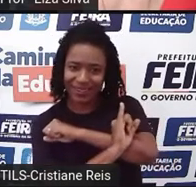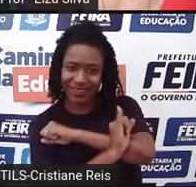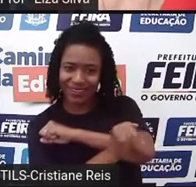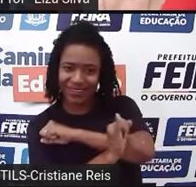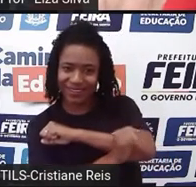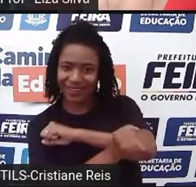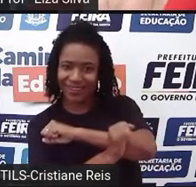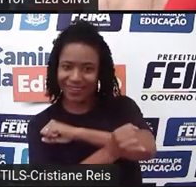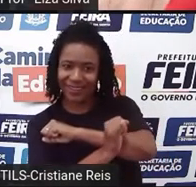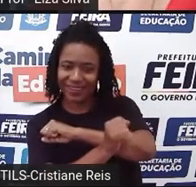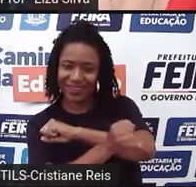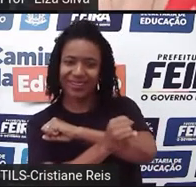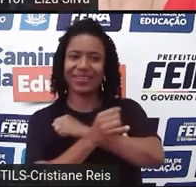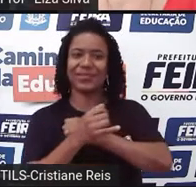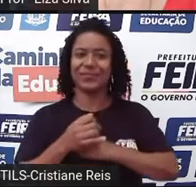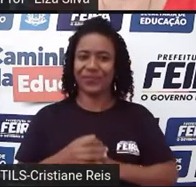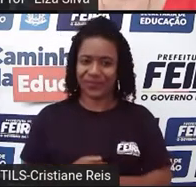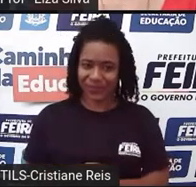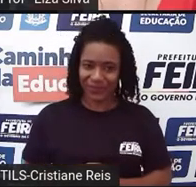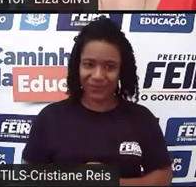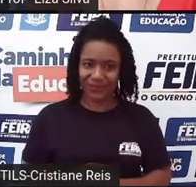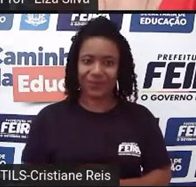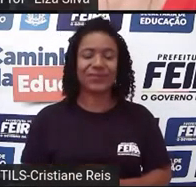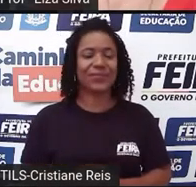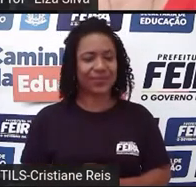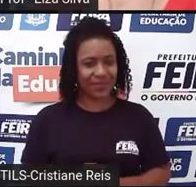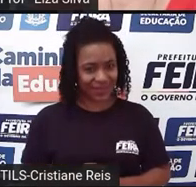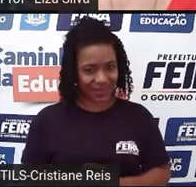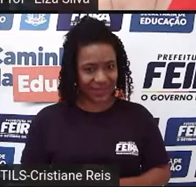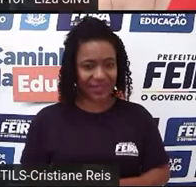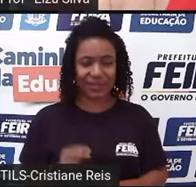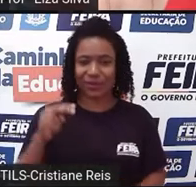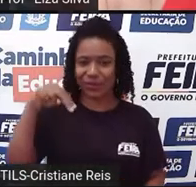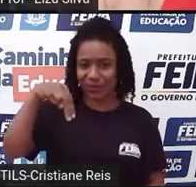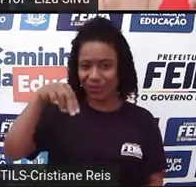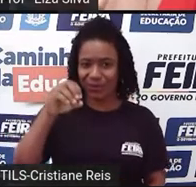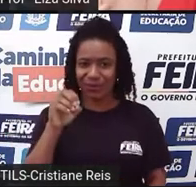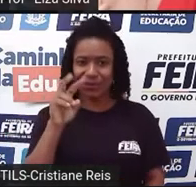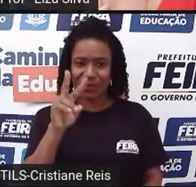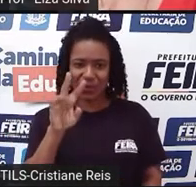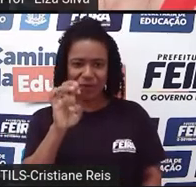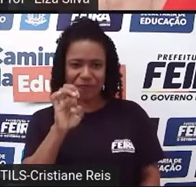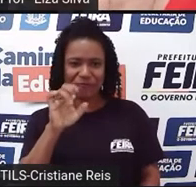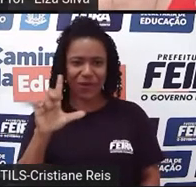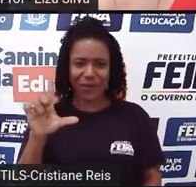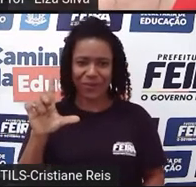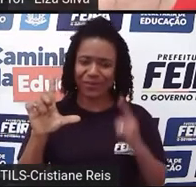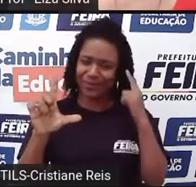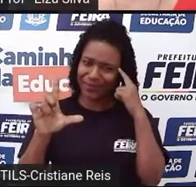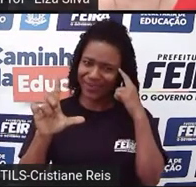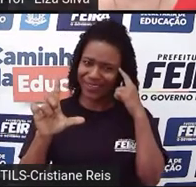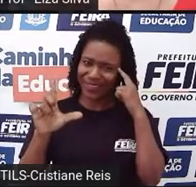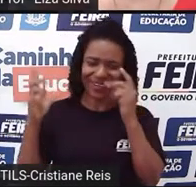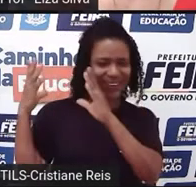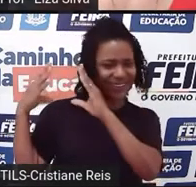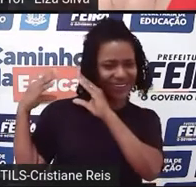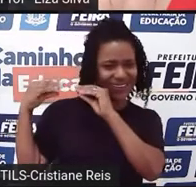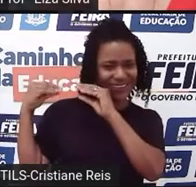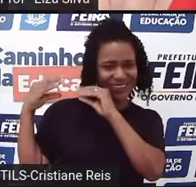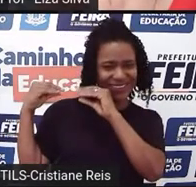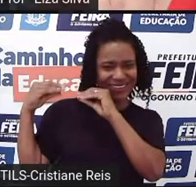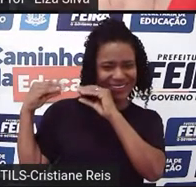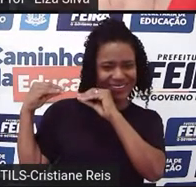Novel, que na verdade é um falso cognata, né? Porque quando a gente olha a palavra, a gente lembra da palavra novela.